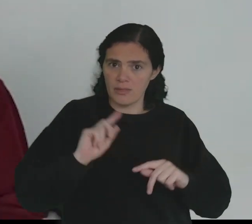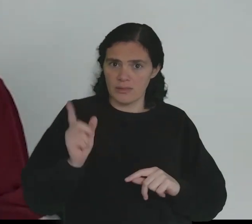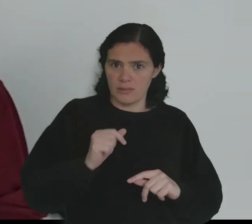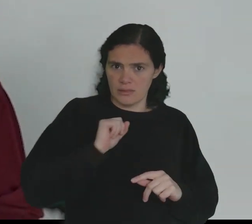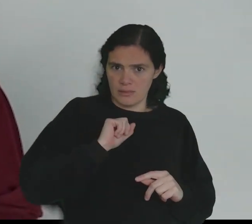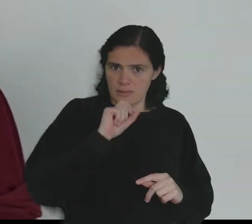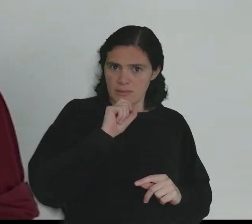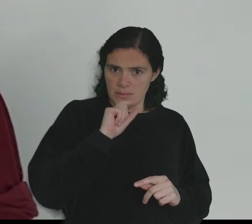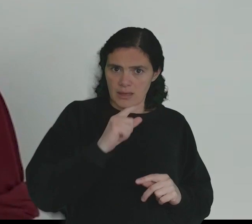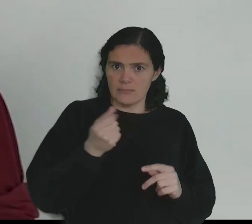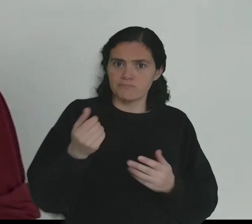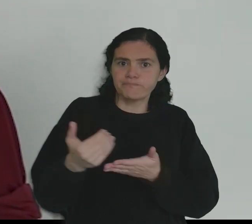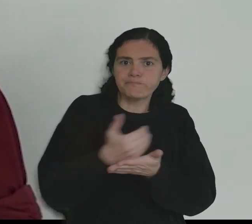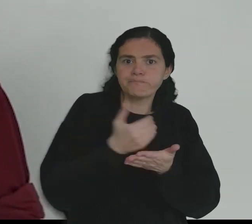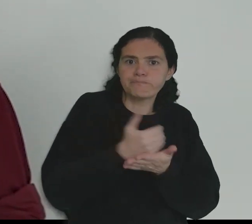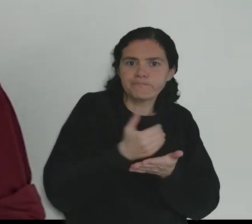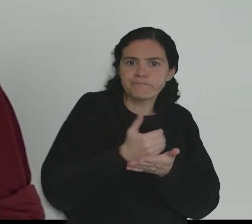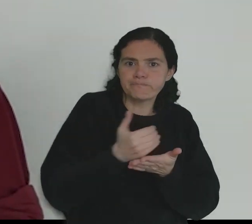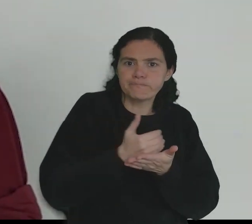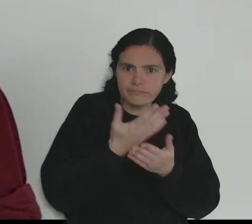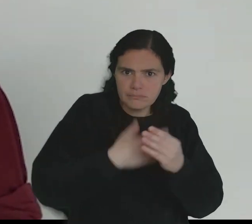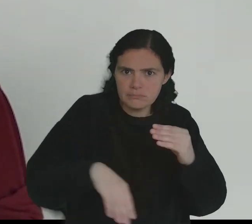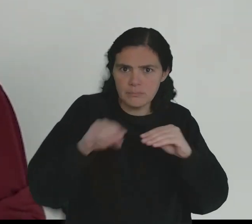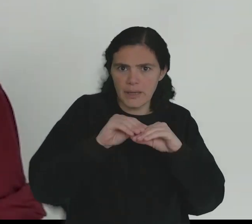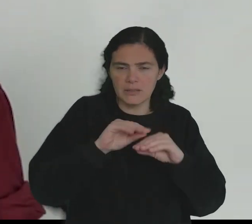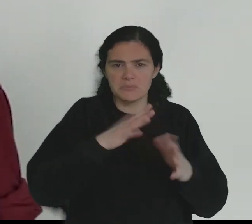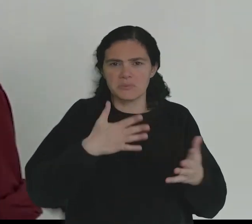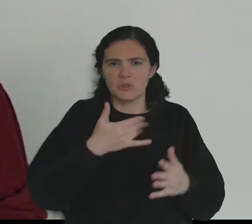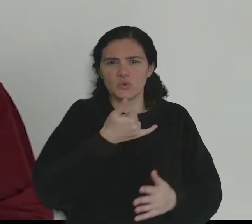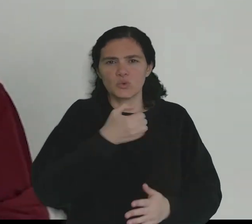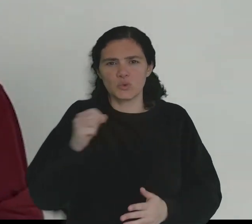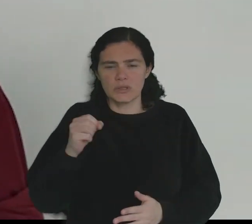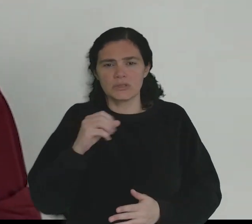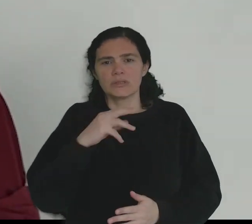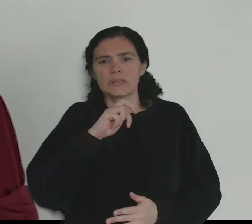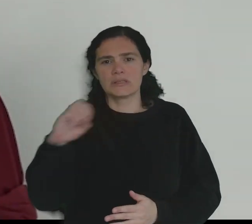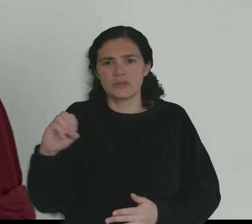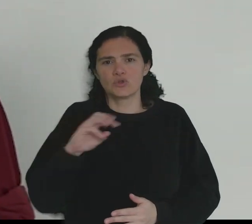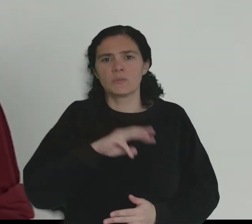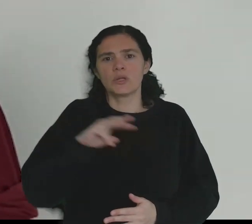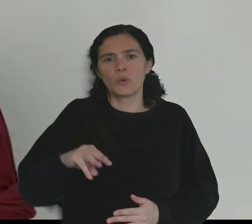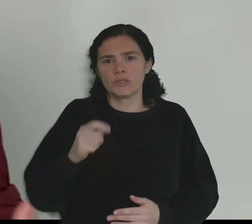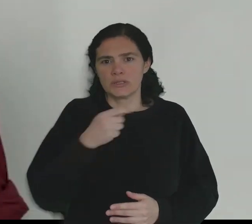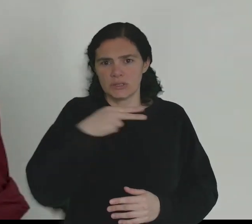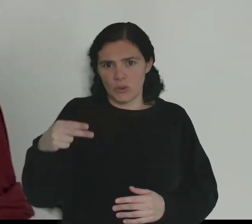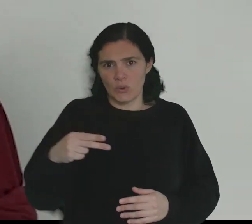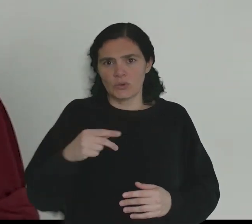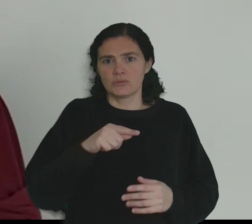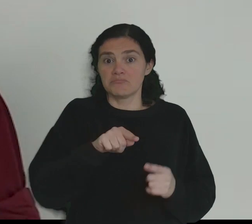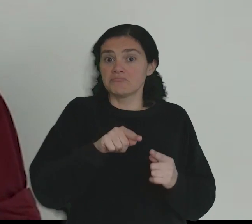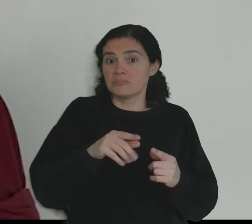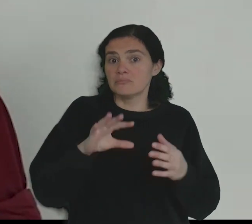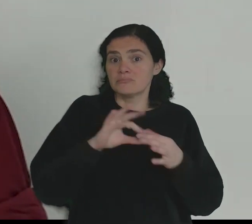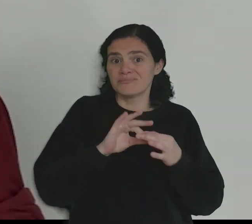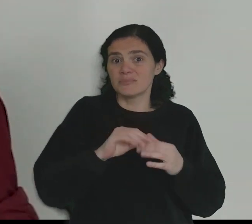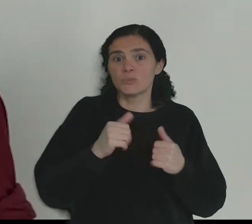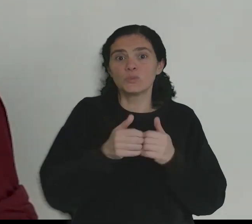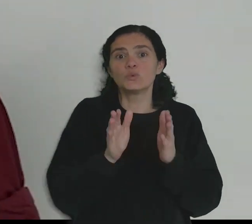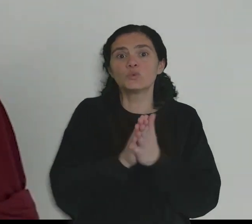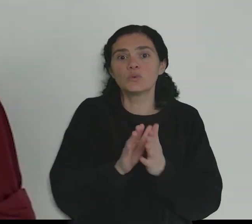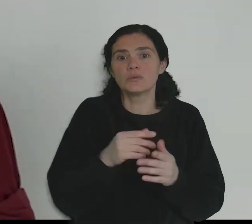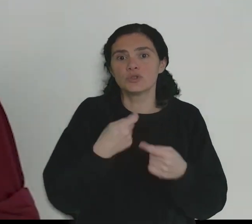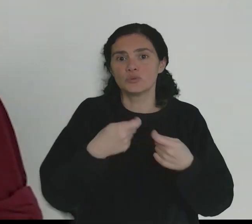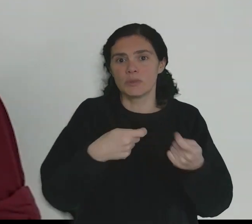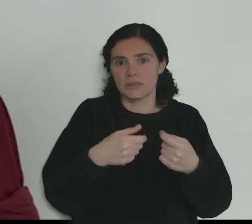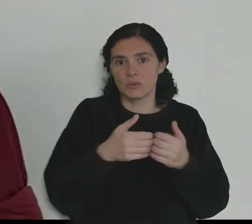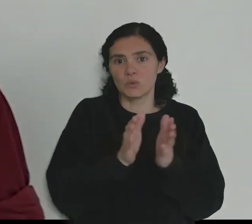fiscalidade, permitiria arrecadar uma receita adicional de qualquer coisa como 200 a 300 milhões de euros, portanto, equivalente por si só ao